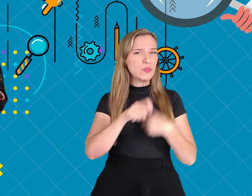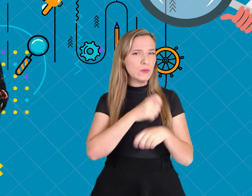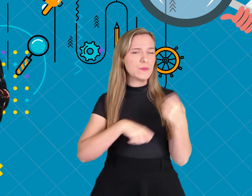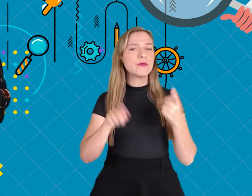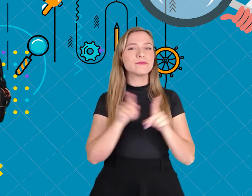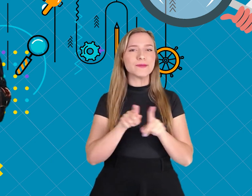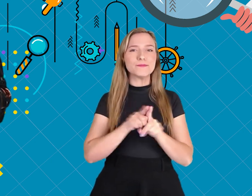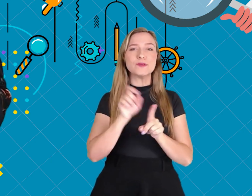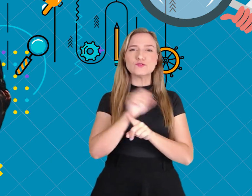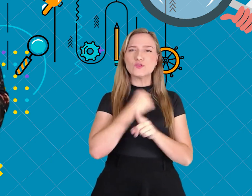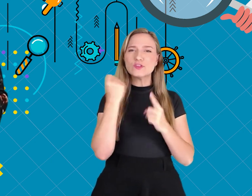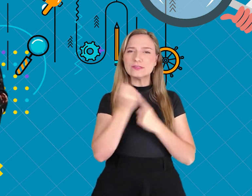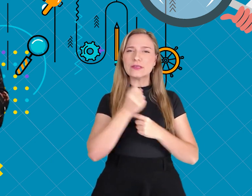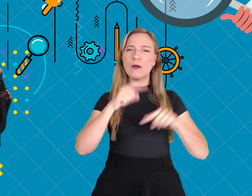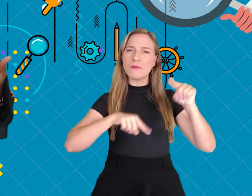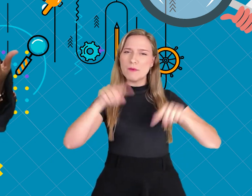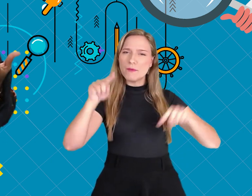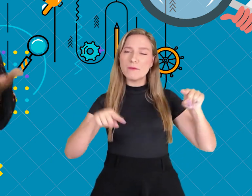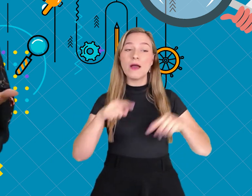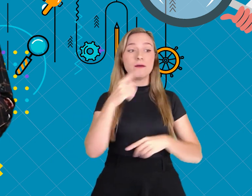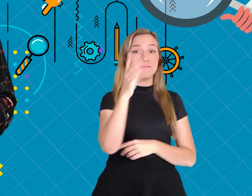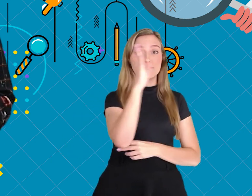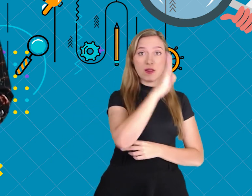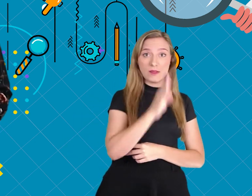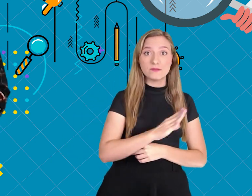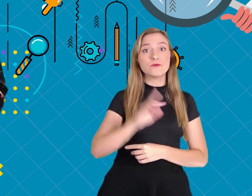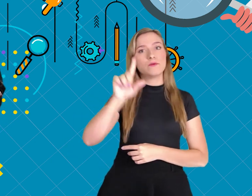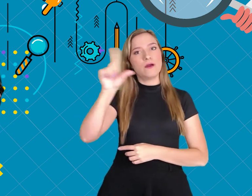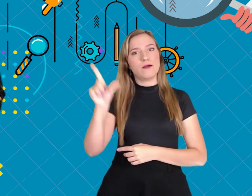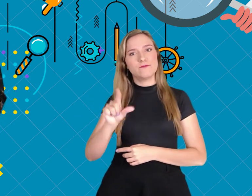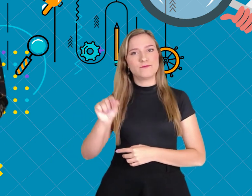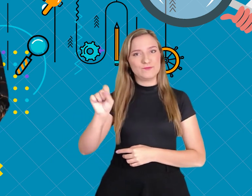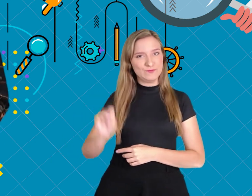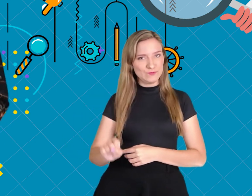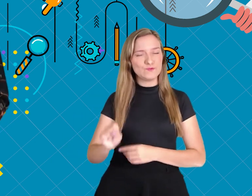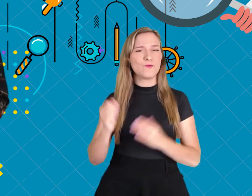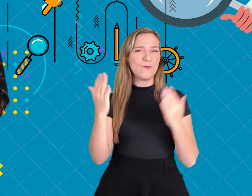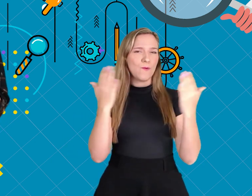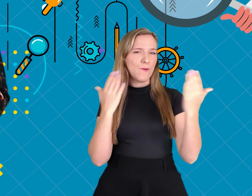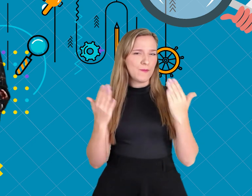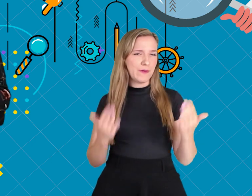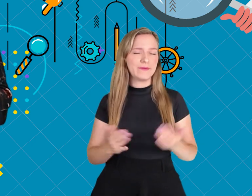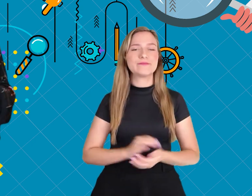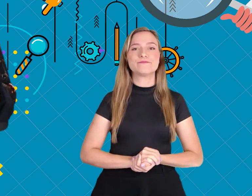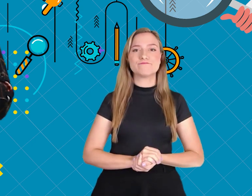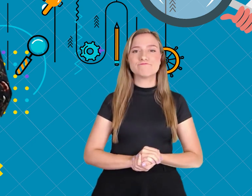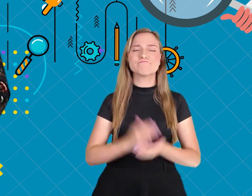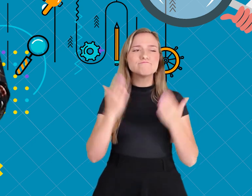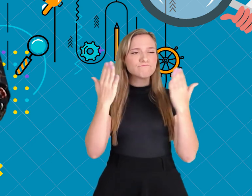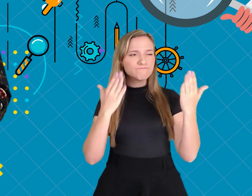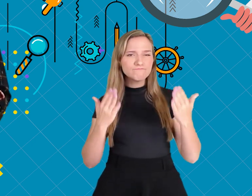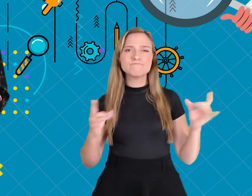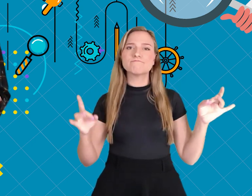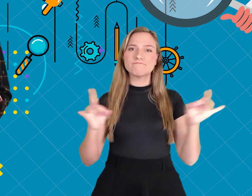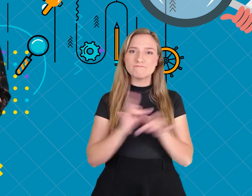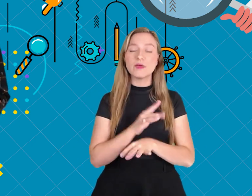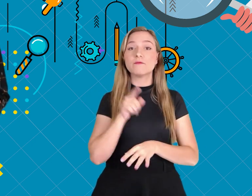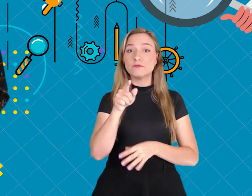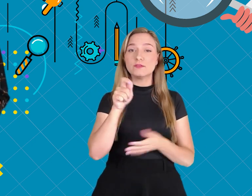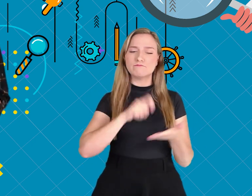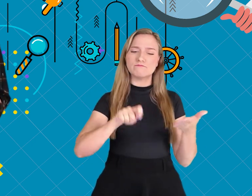e os indicadores sociais entre o Brasil e a África do Sul. Após analisar os dados,